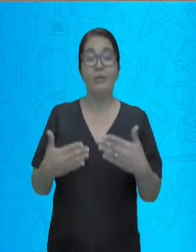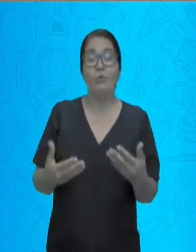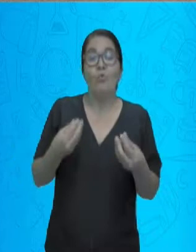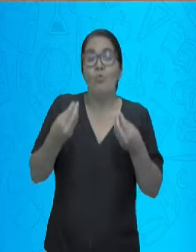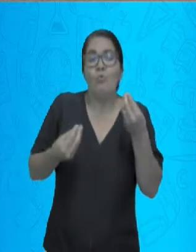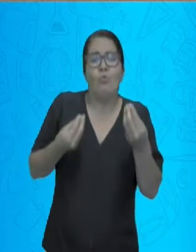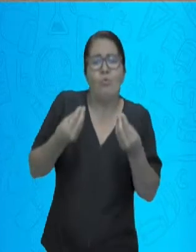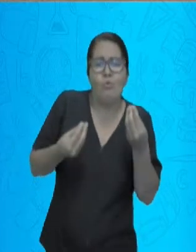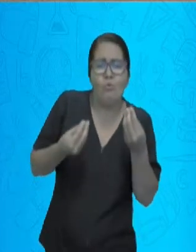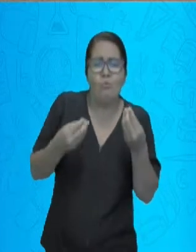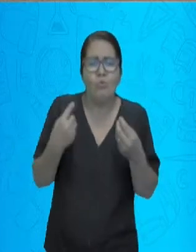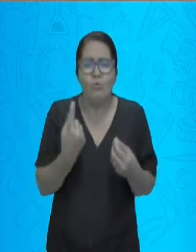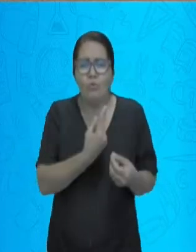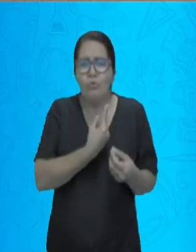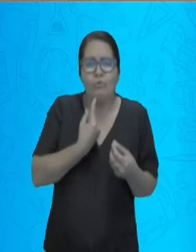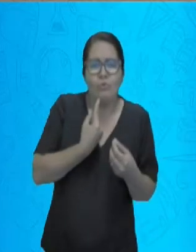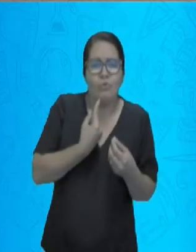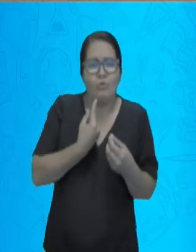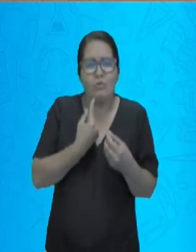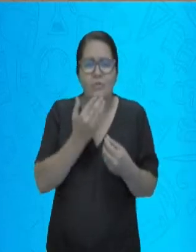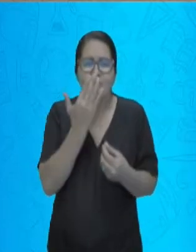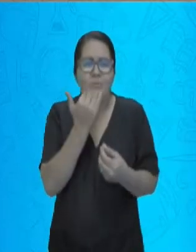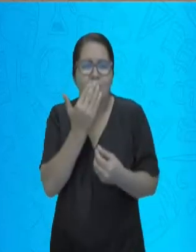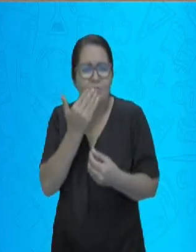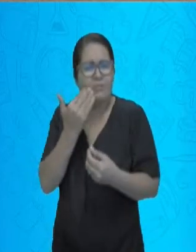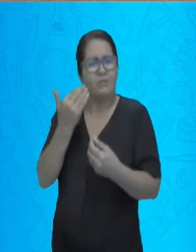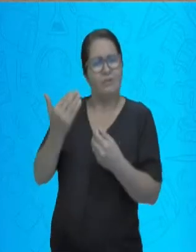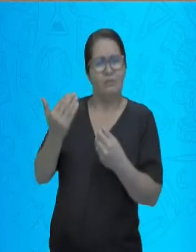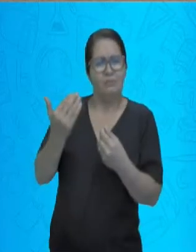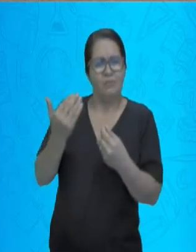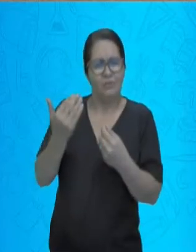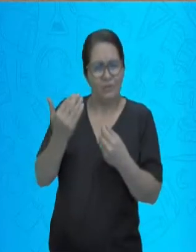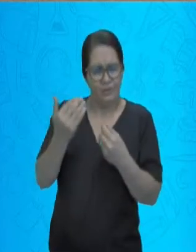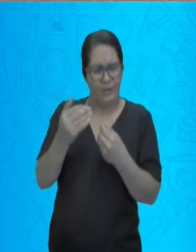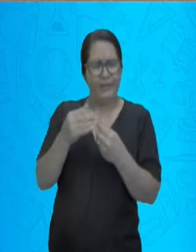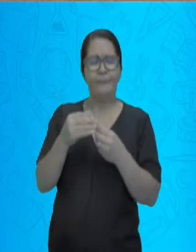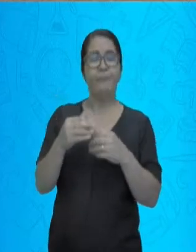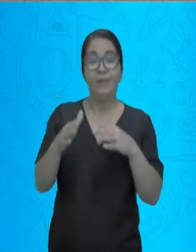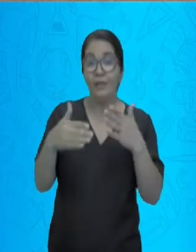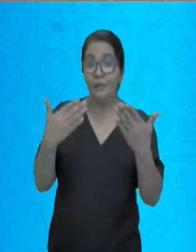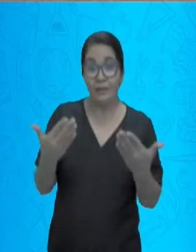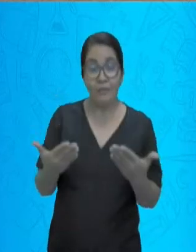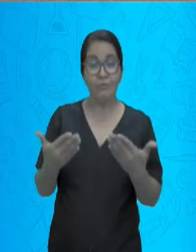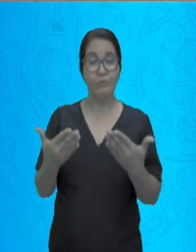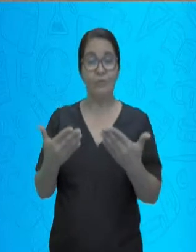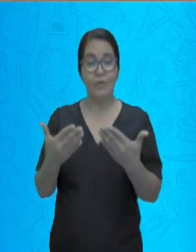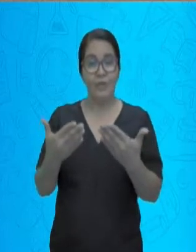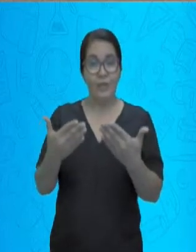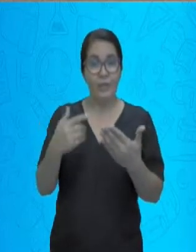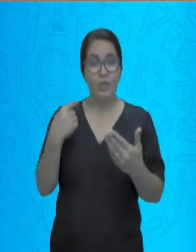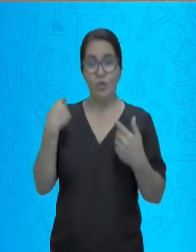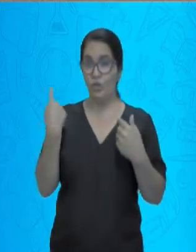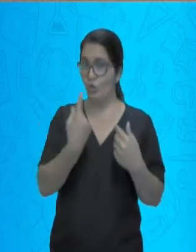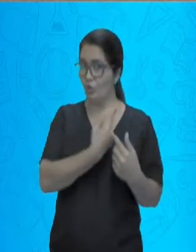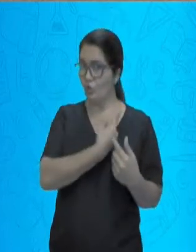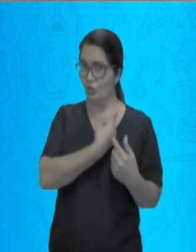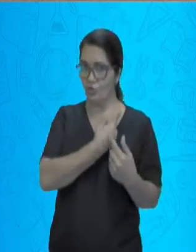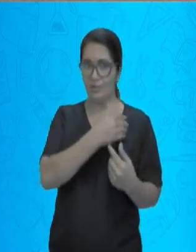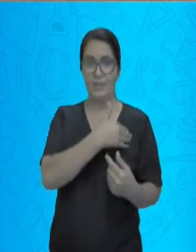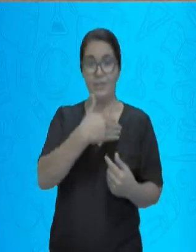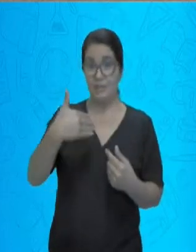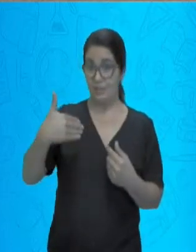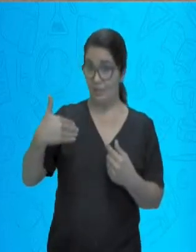alimentamos. Através dessa condição do nosso alimento, é que nós vamos estar bem